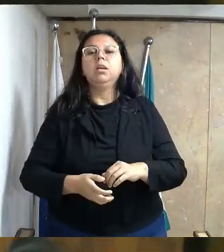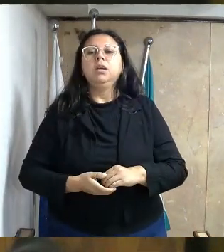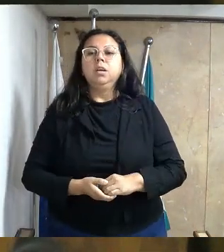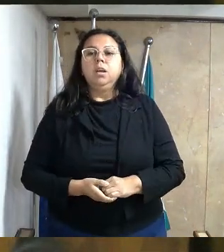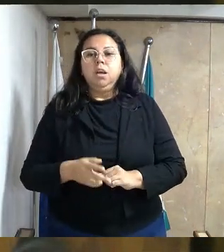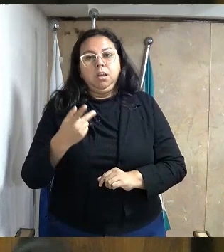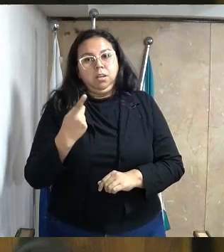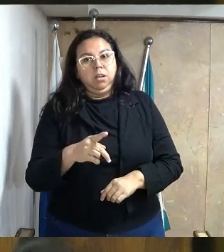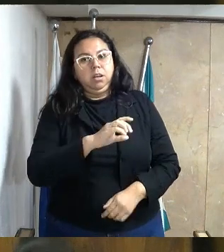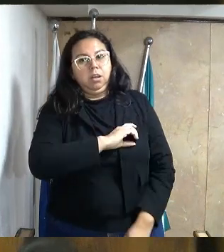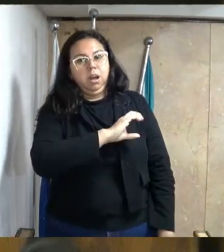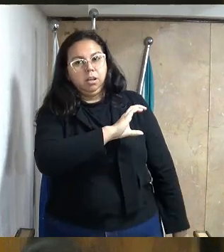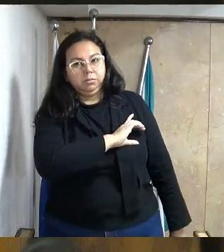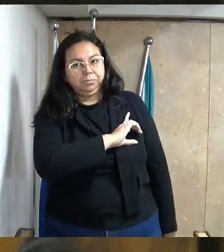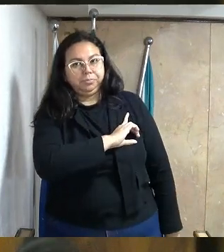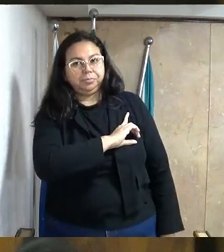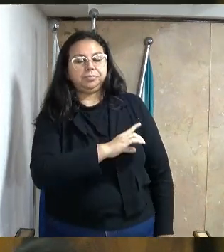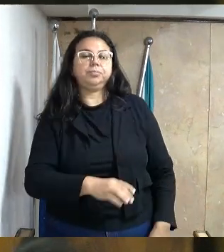em nosso município.